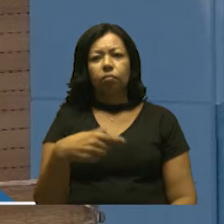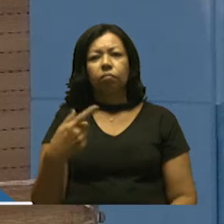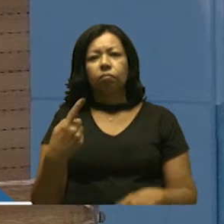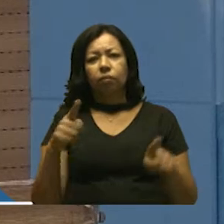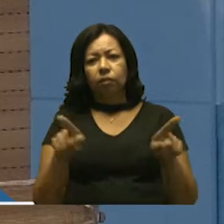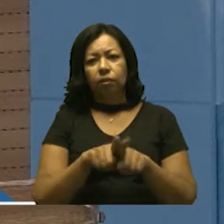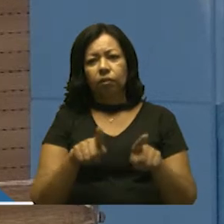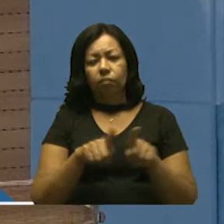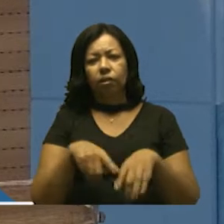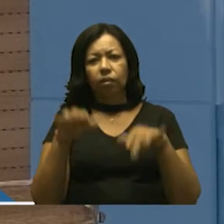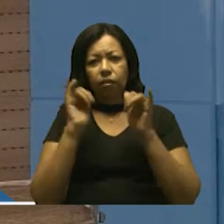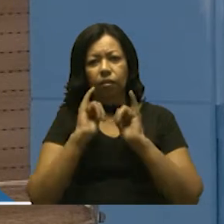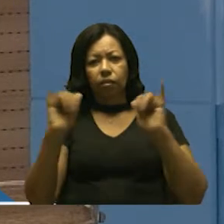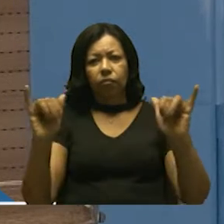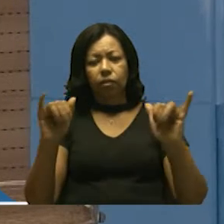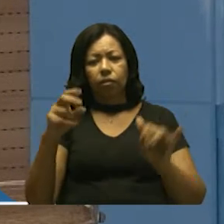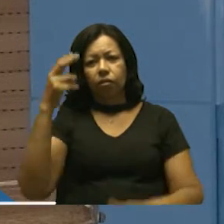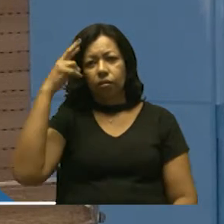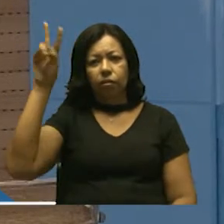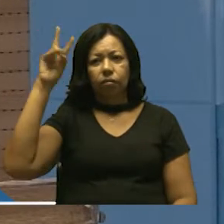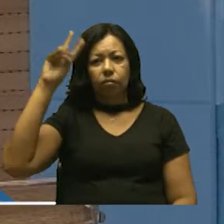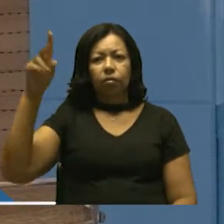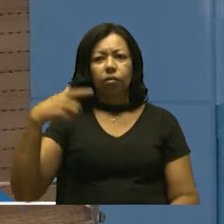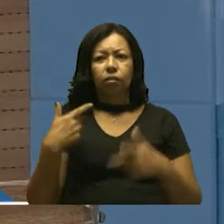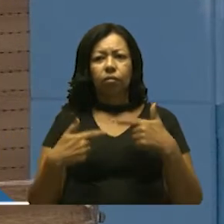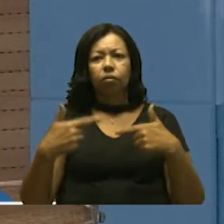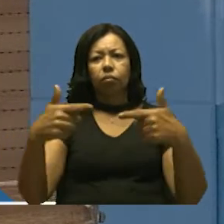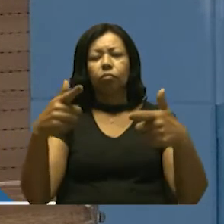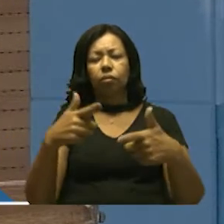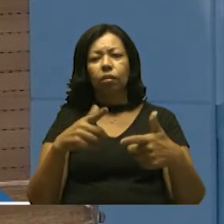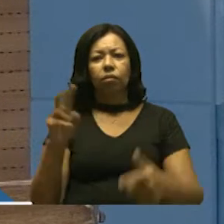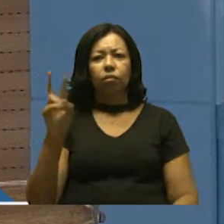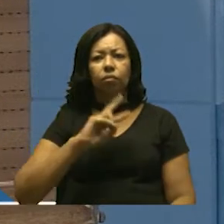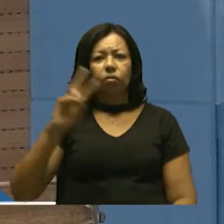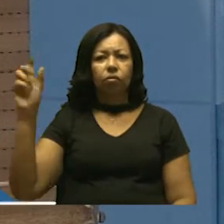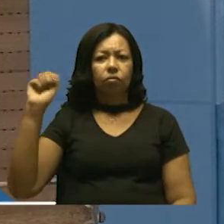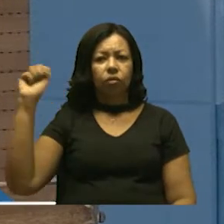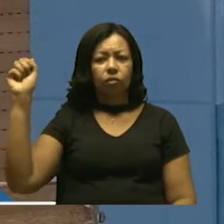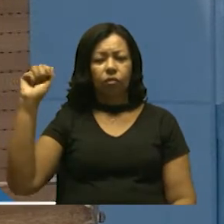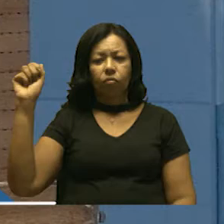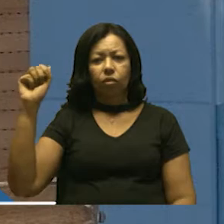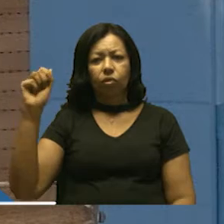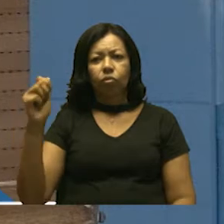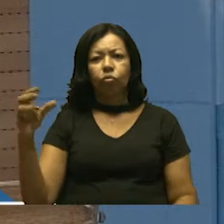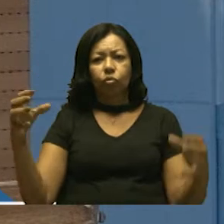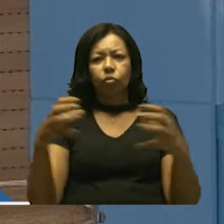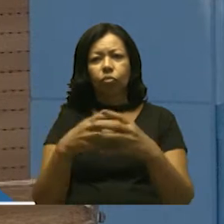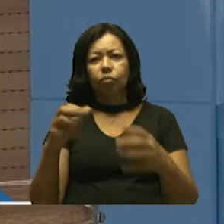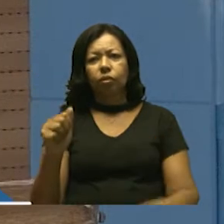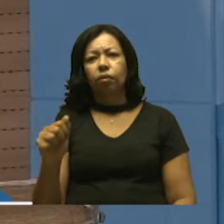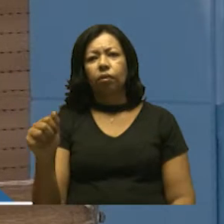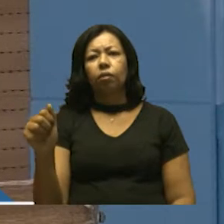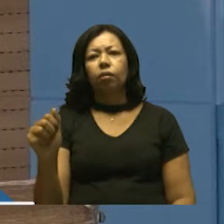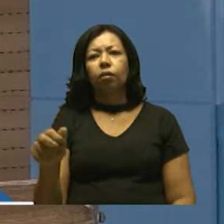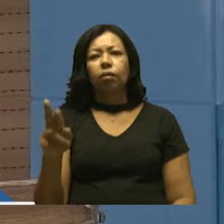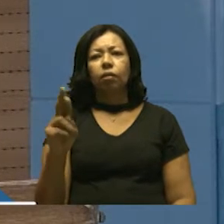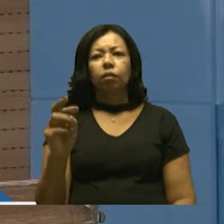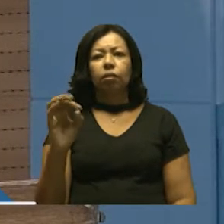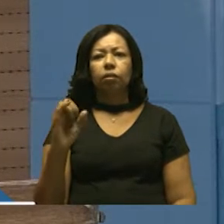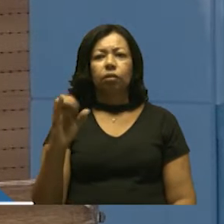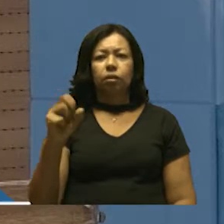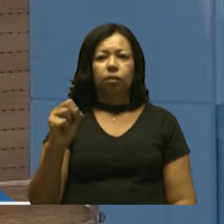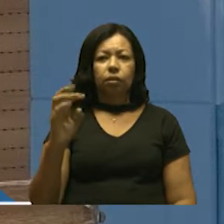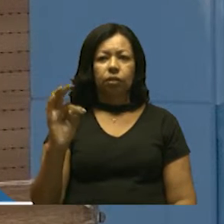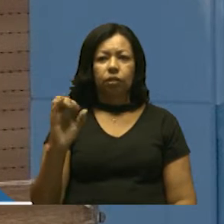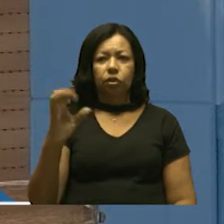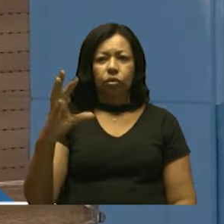questão de ressaltar a história de luta e de sucesso dos grupos artísticos da nossa cidade. que precisam de uma